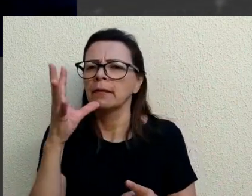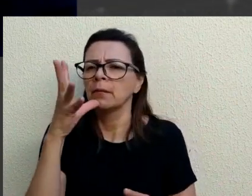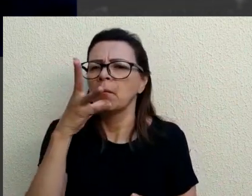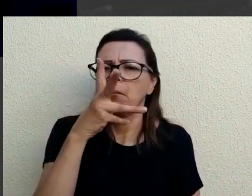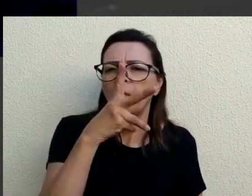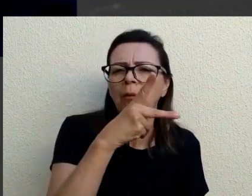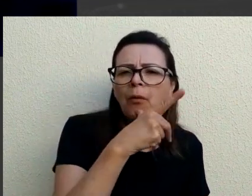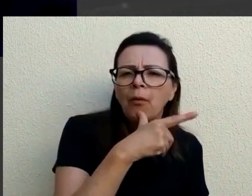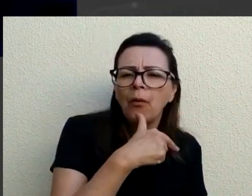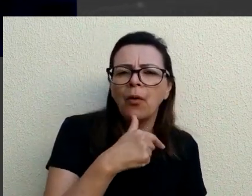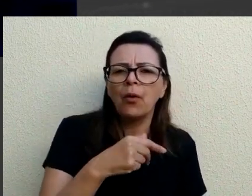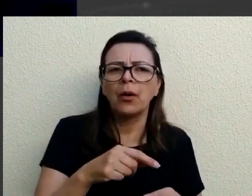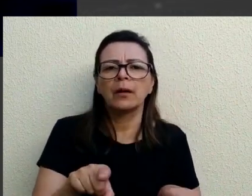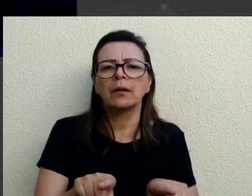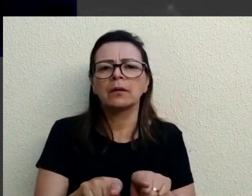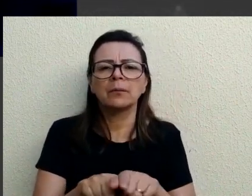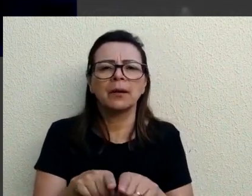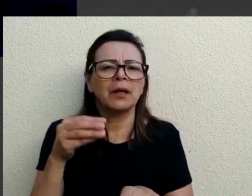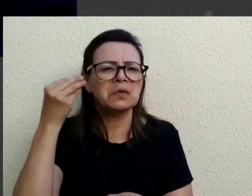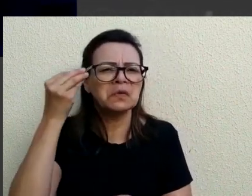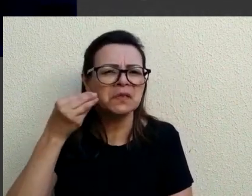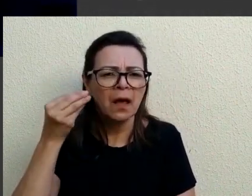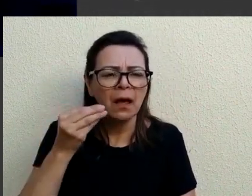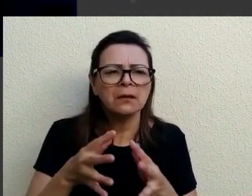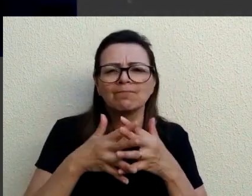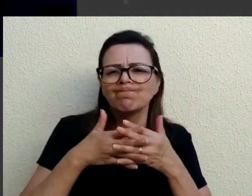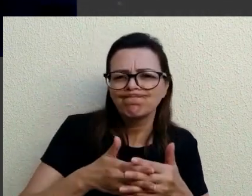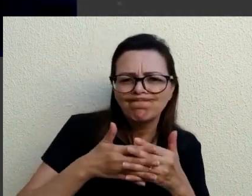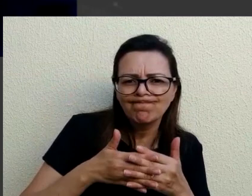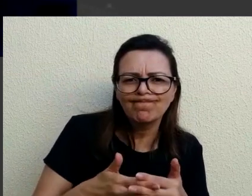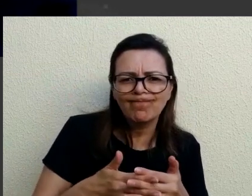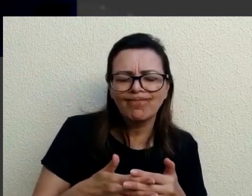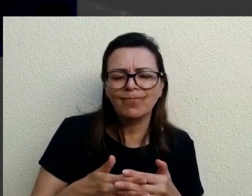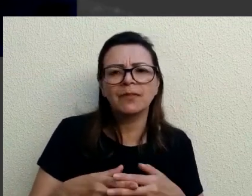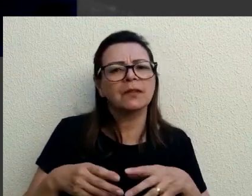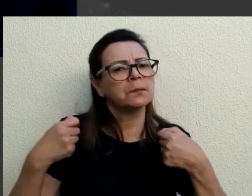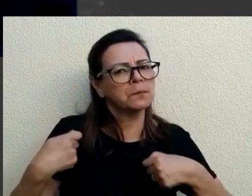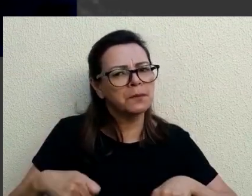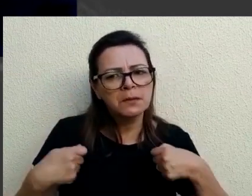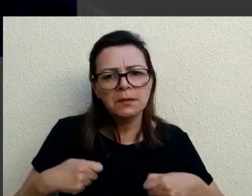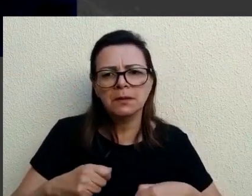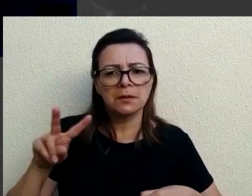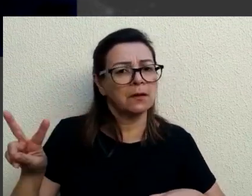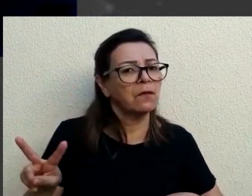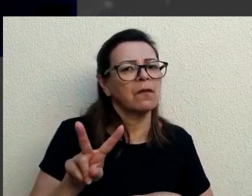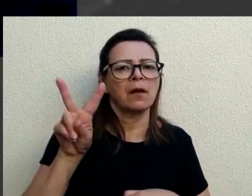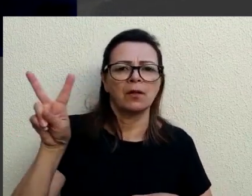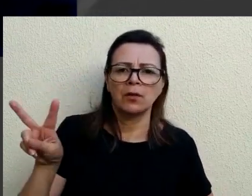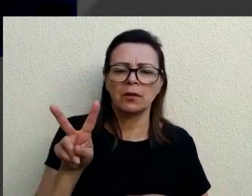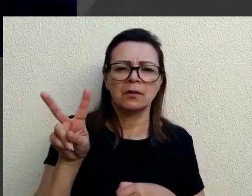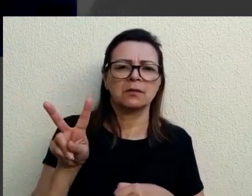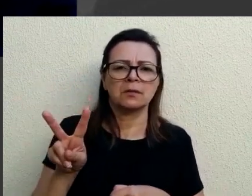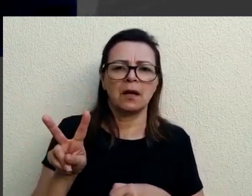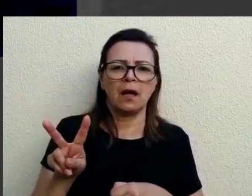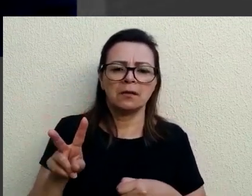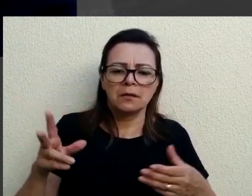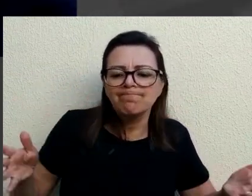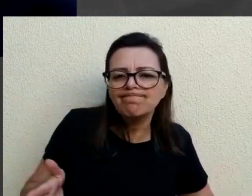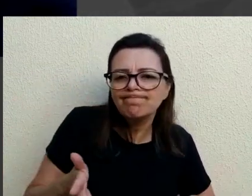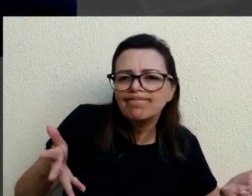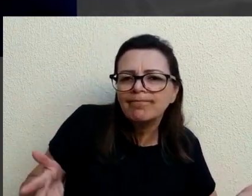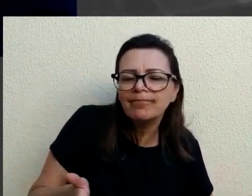demorado. Também a questão dos testes que são complexos e que a gente precisa valorizar realmente